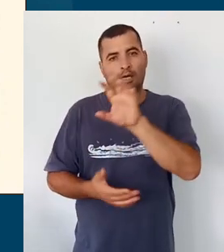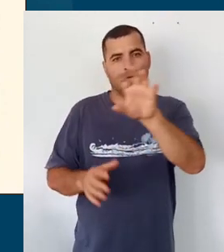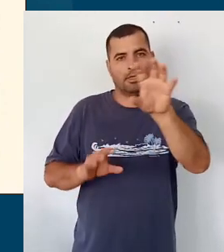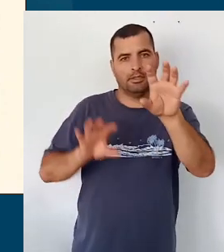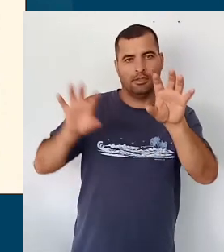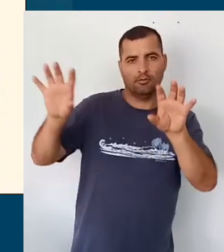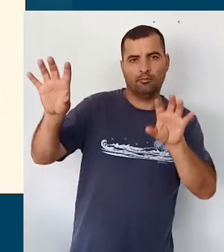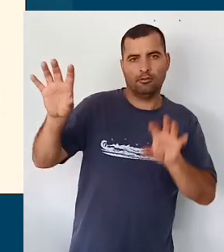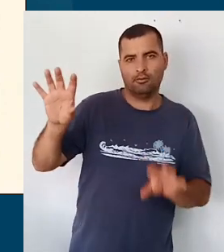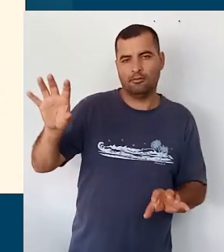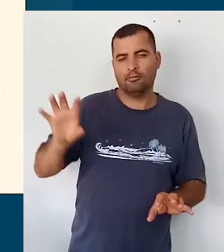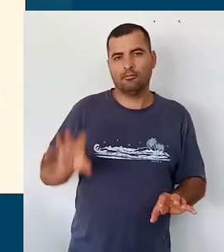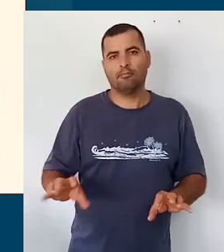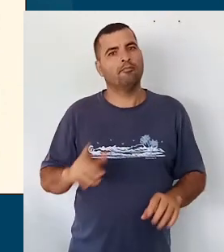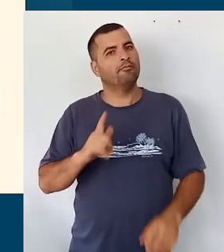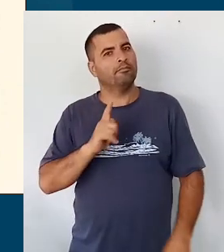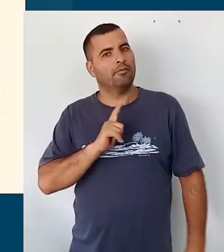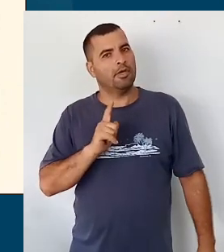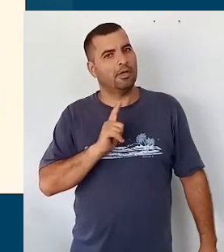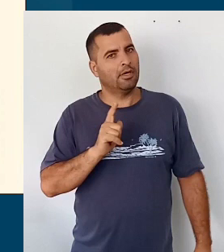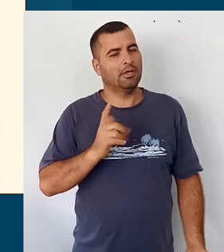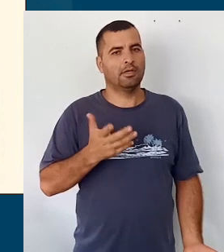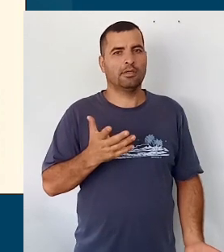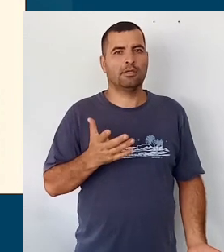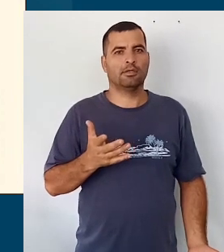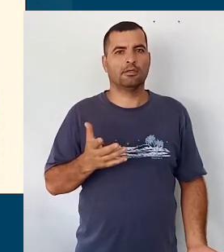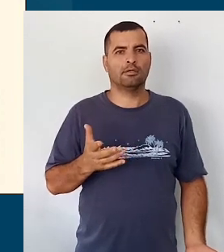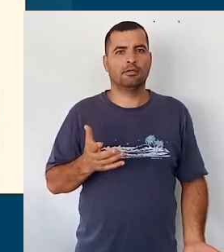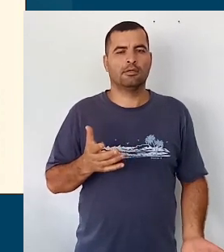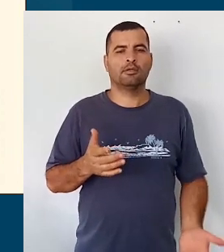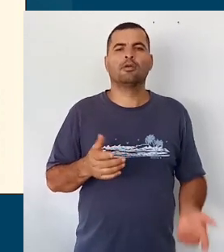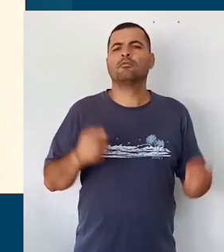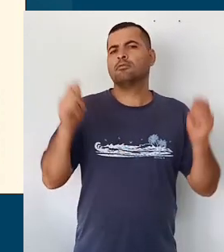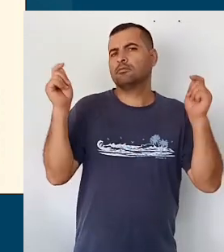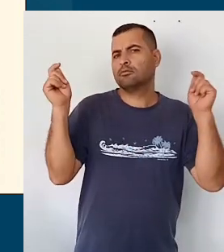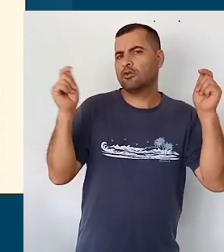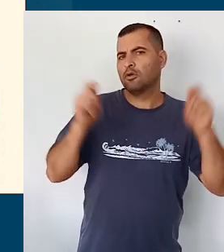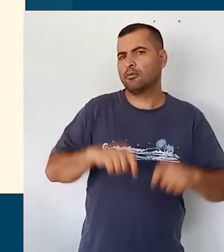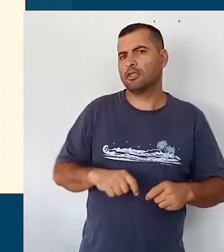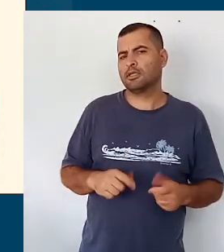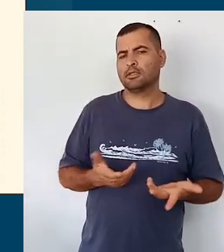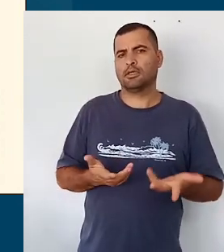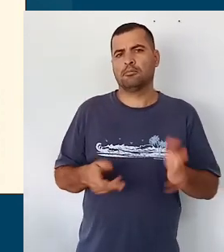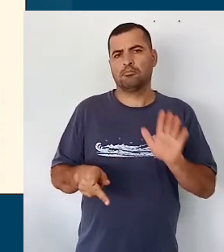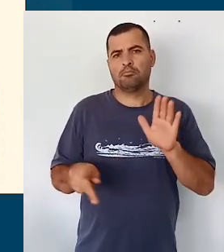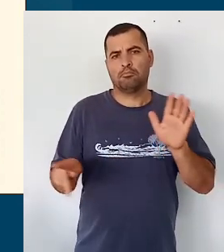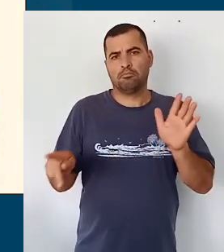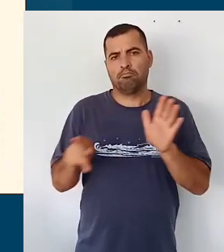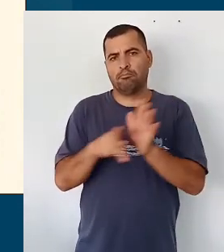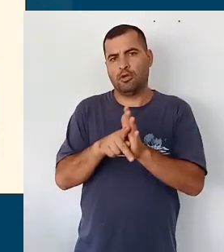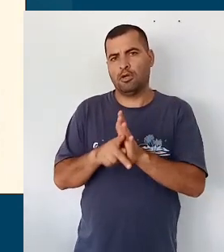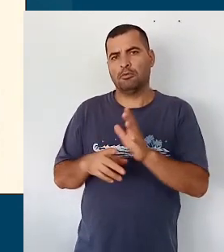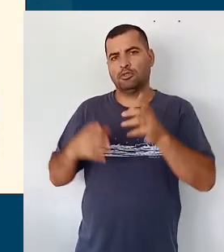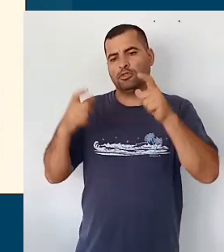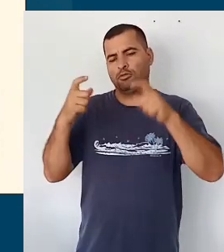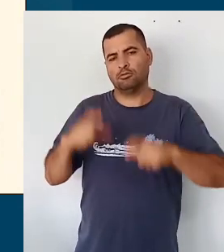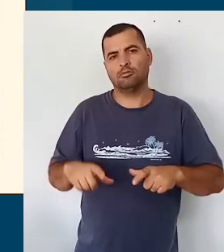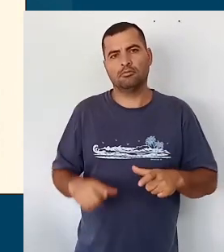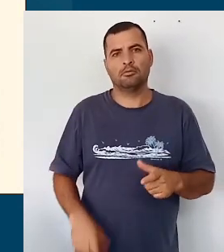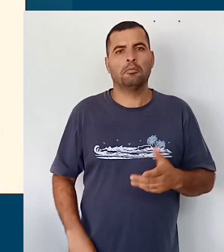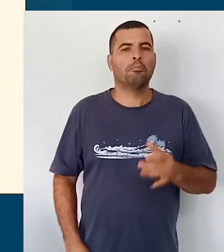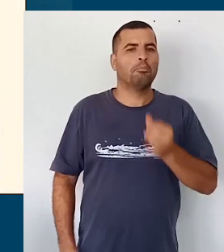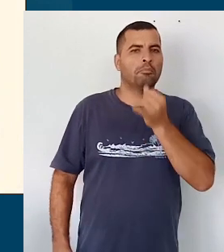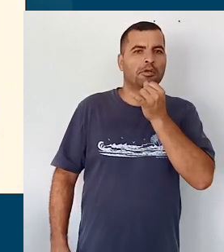também apresenta um conjunto de competências específicas da área, então nós vamos ter